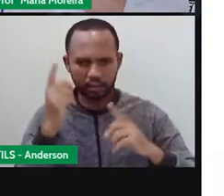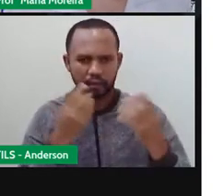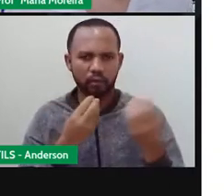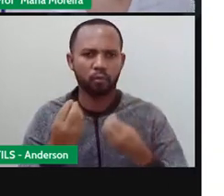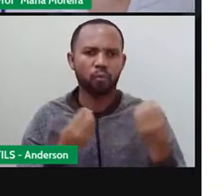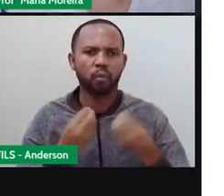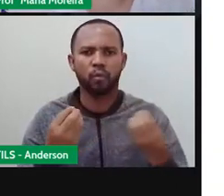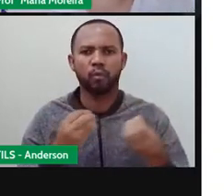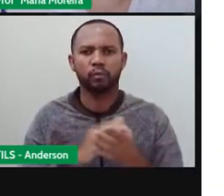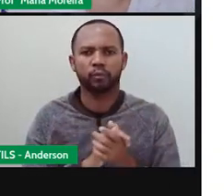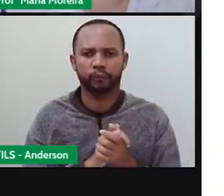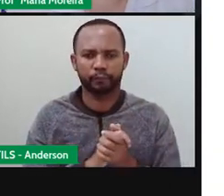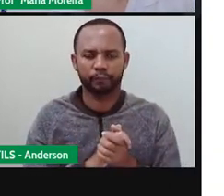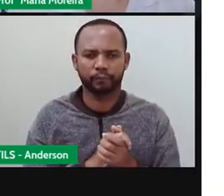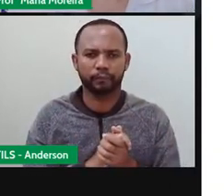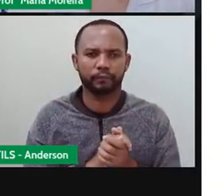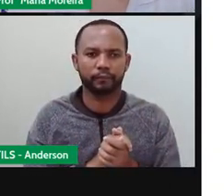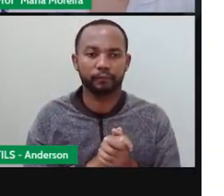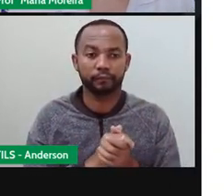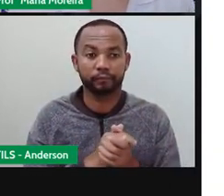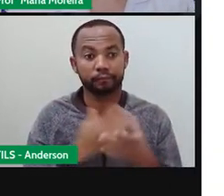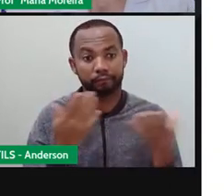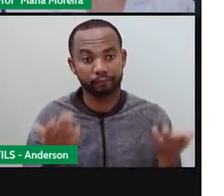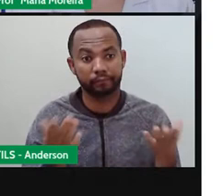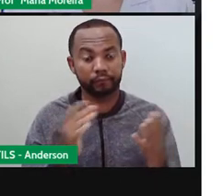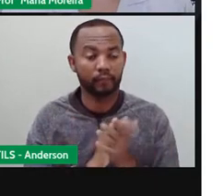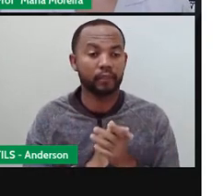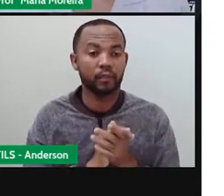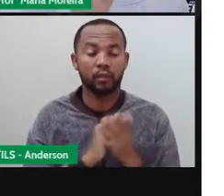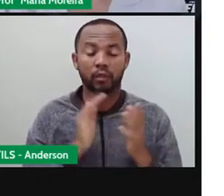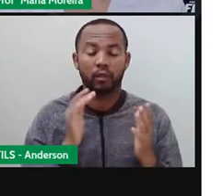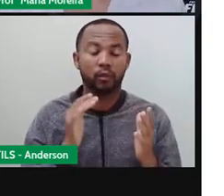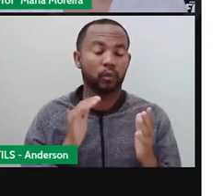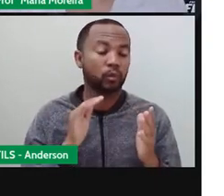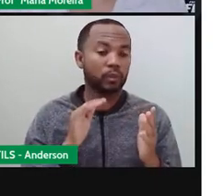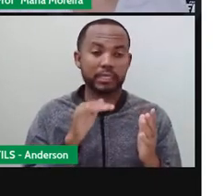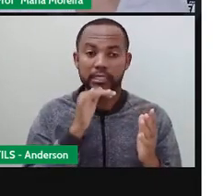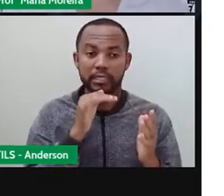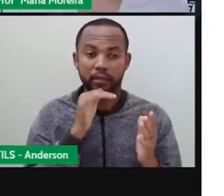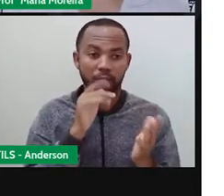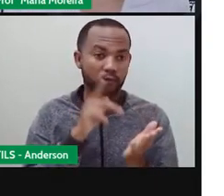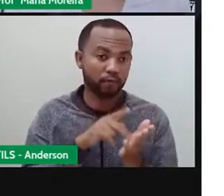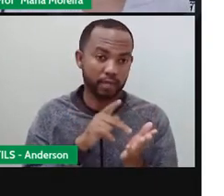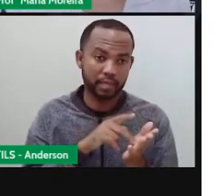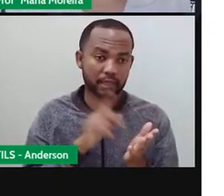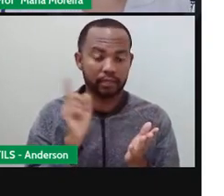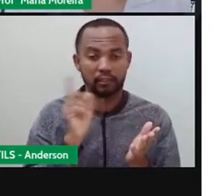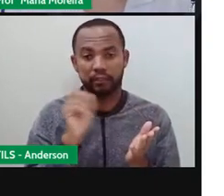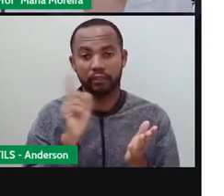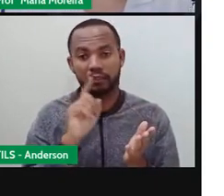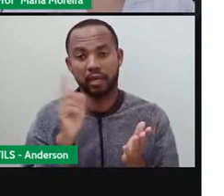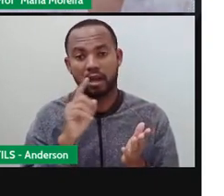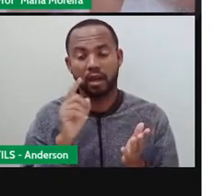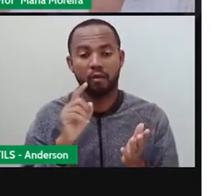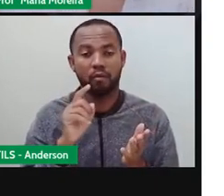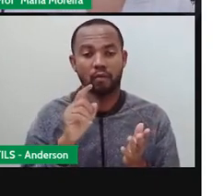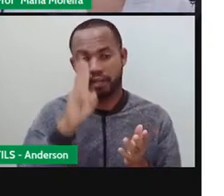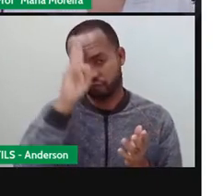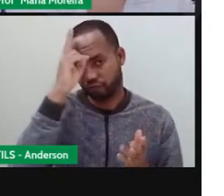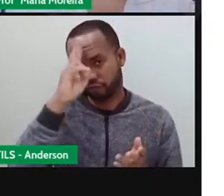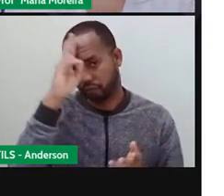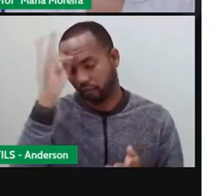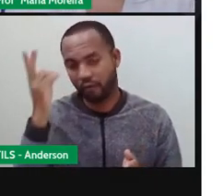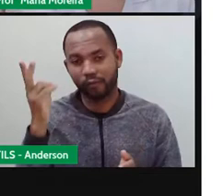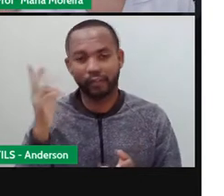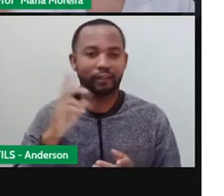Bom, ficcional, o é uma coisa ficcional? Ficcional é aquilo que não é o quê? Realidade, é ficção. Então, quantas vezes a está